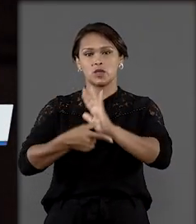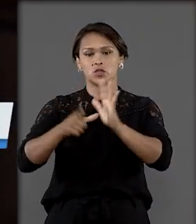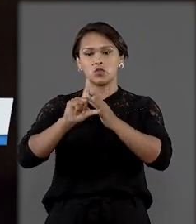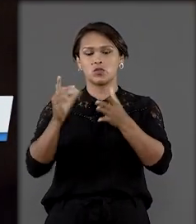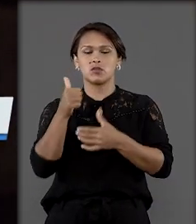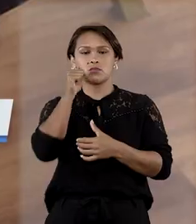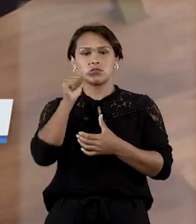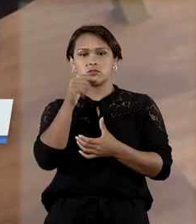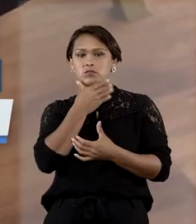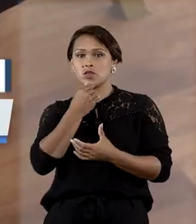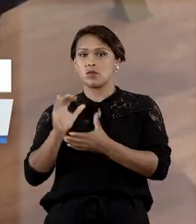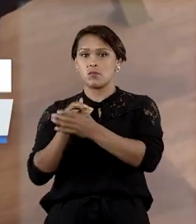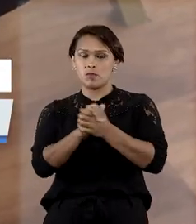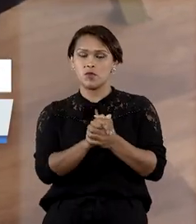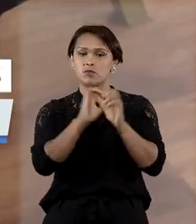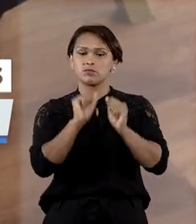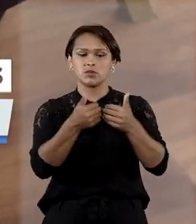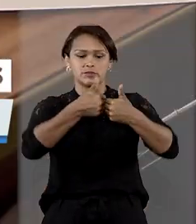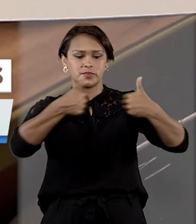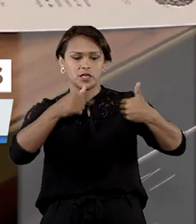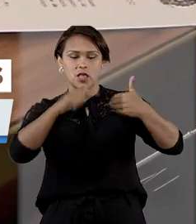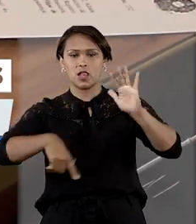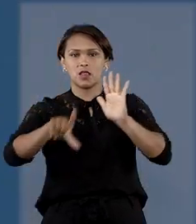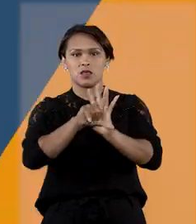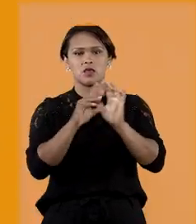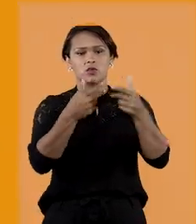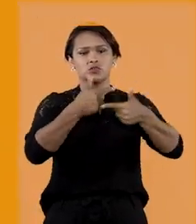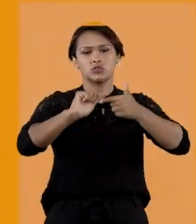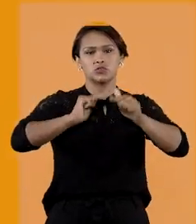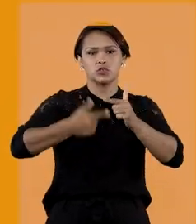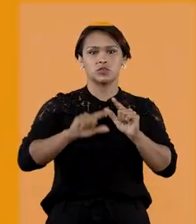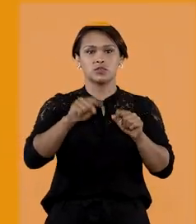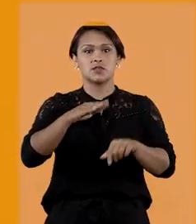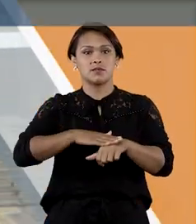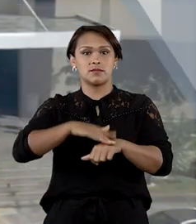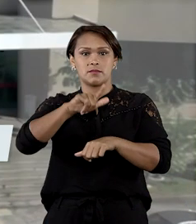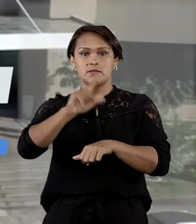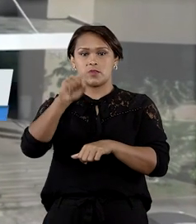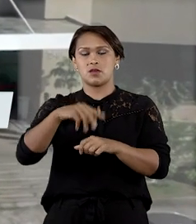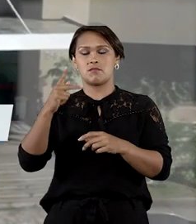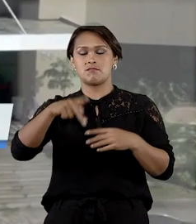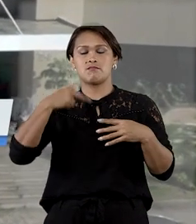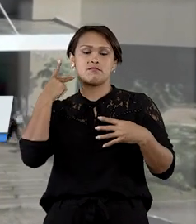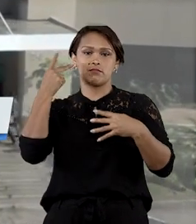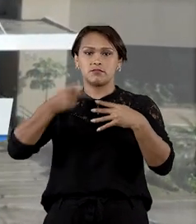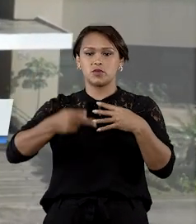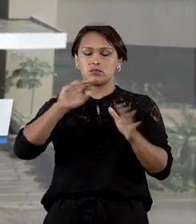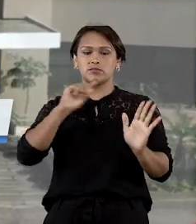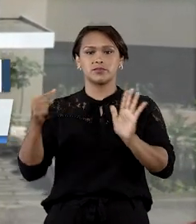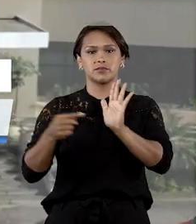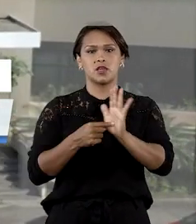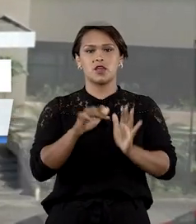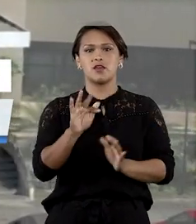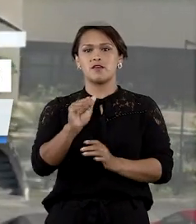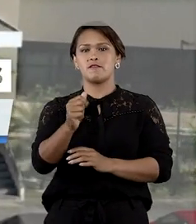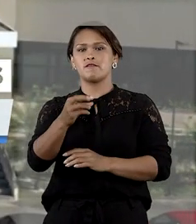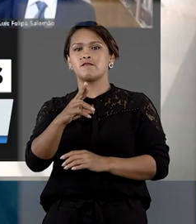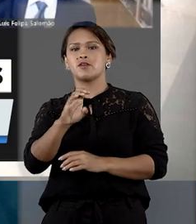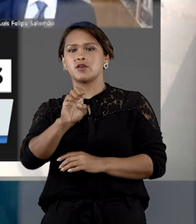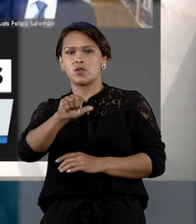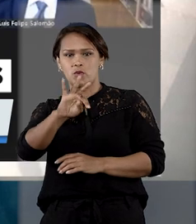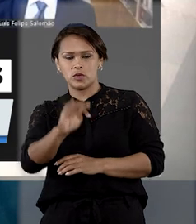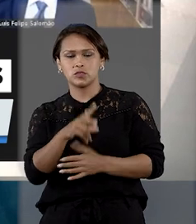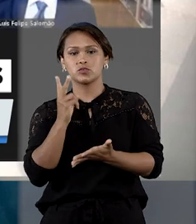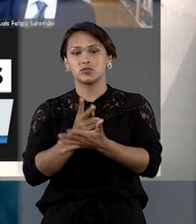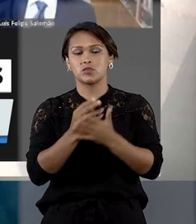antinupcial pode restringir separação legal de bens. E mais, promotora denunciada na Operação Faroeste